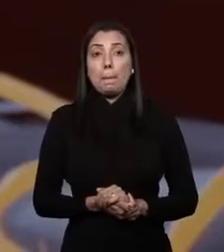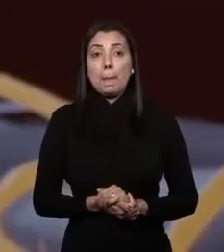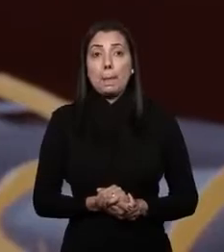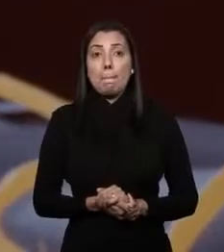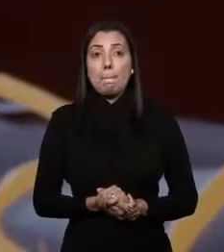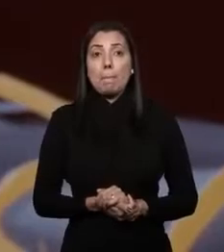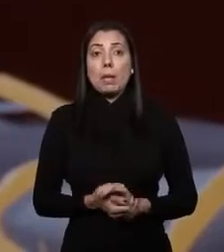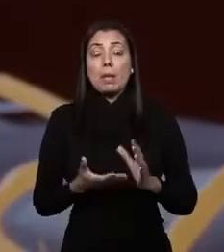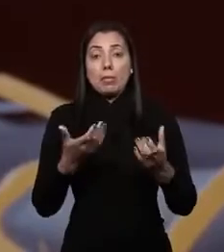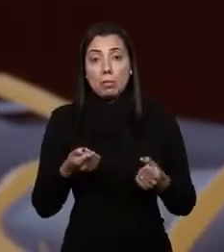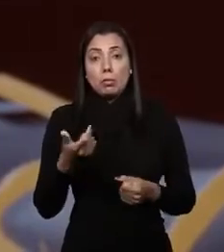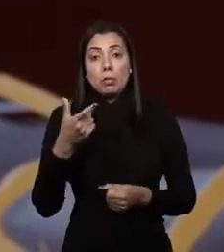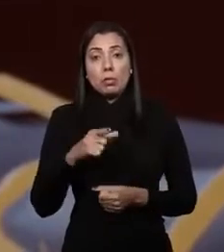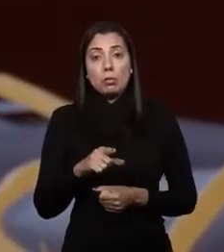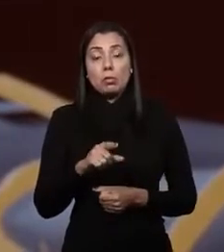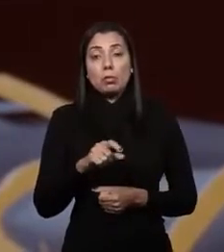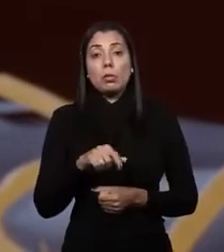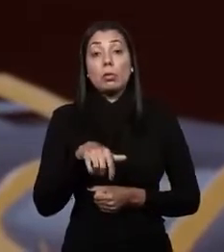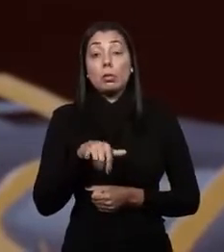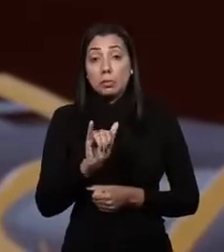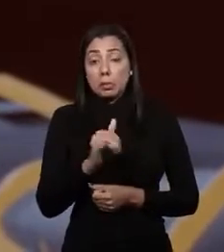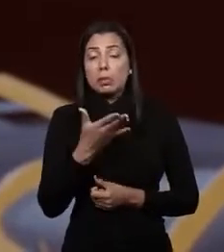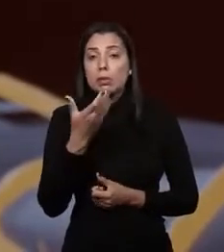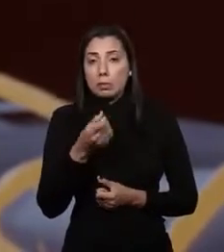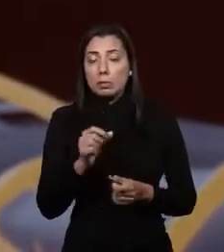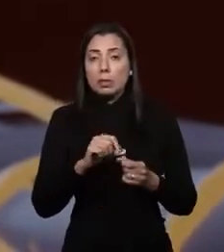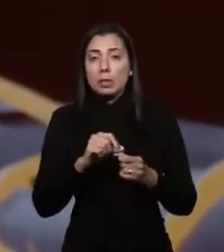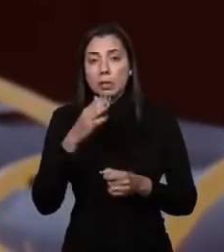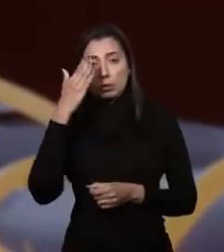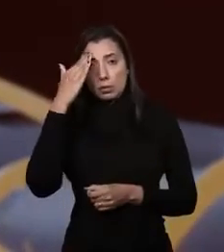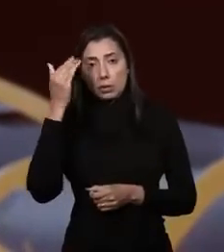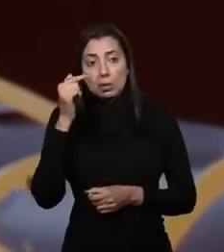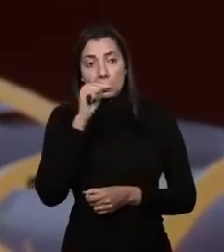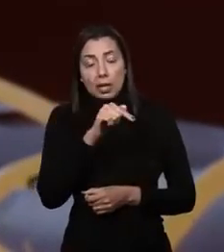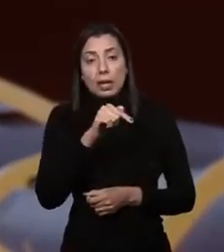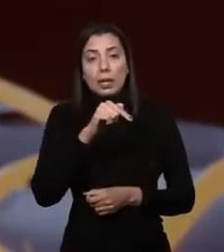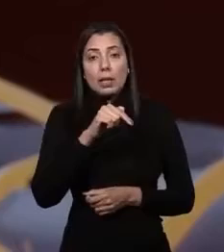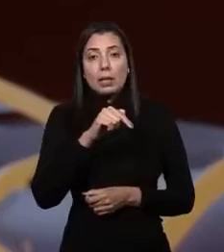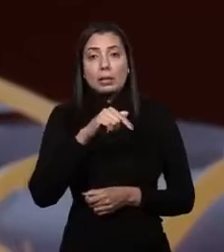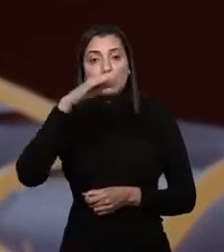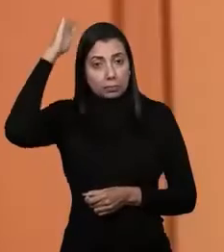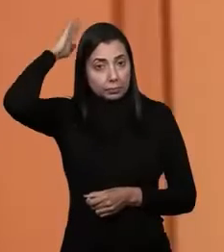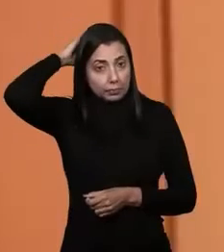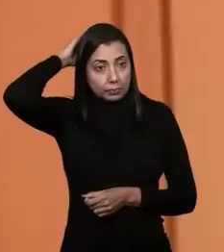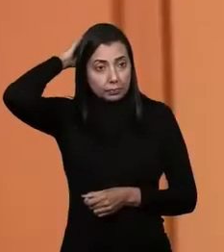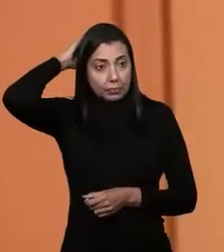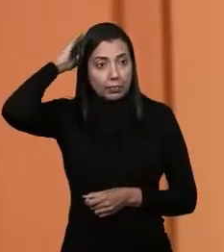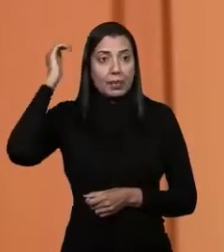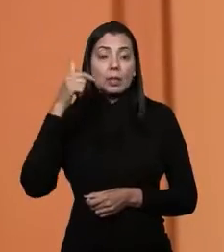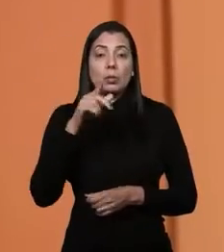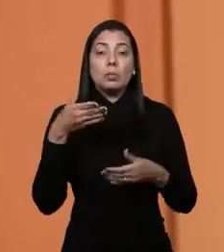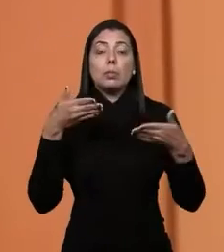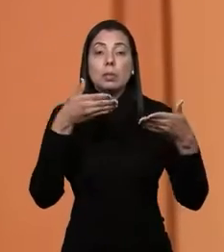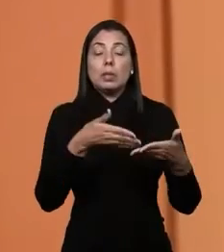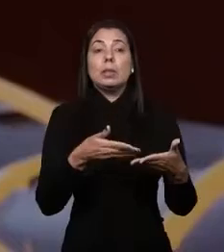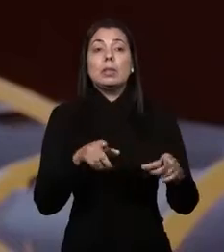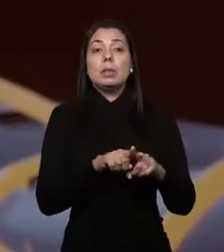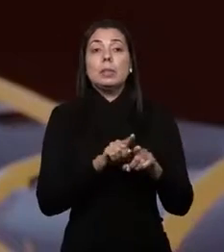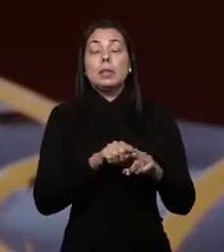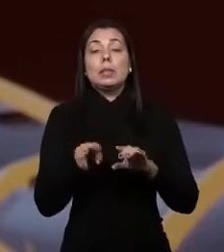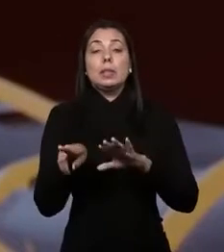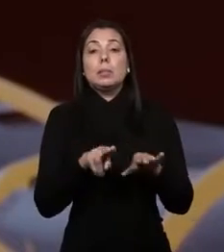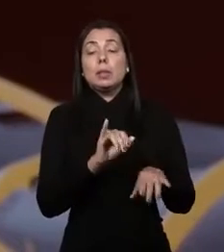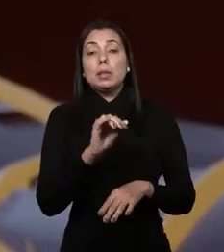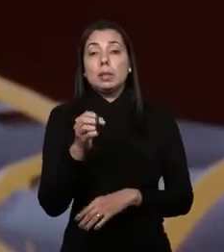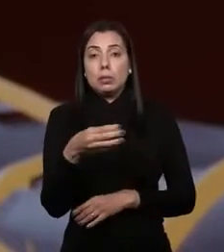Vamos tentar trazer o Iveson agora, uma pessoa que fazendo sucesso lá no Pará. Vai dar certo. Pela sua participação, inclusive, aqui na Semana de